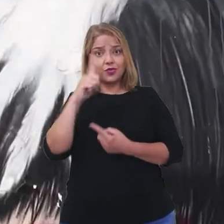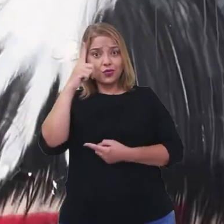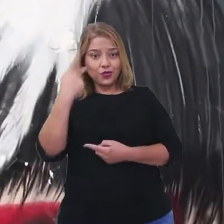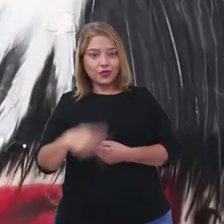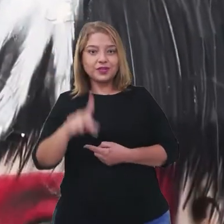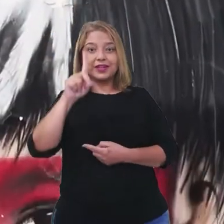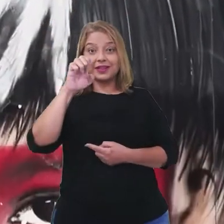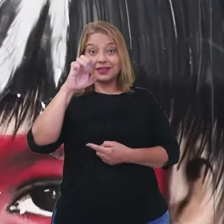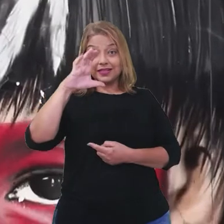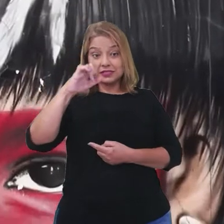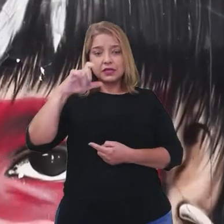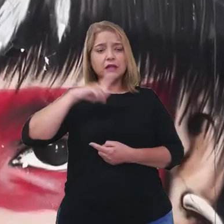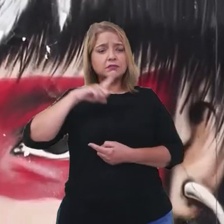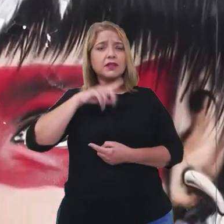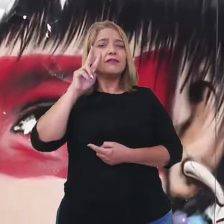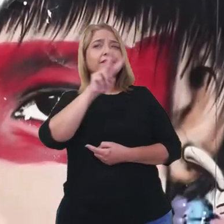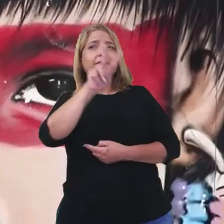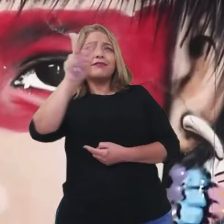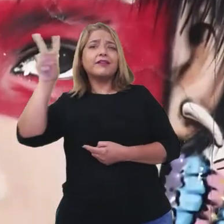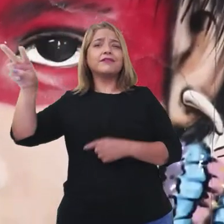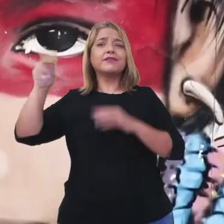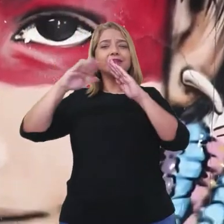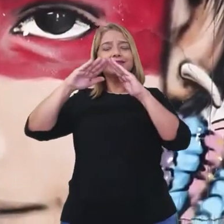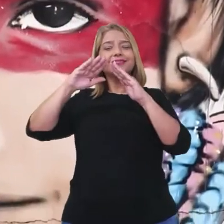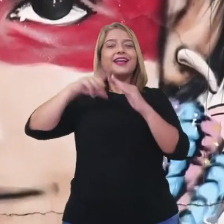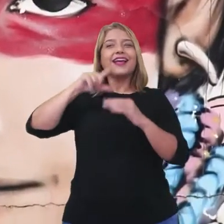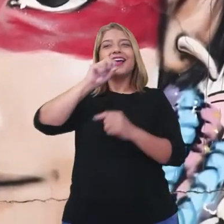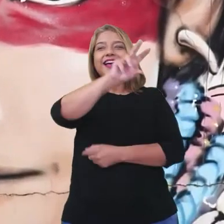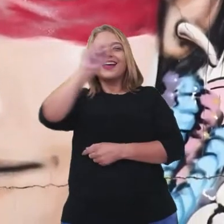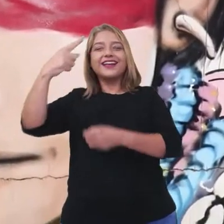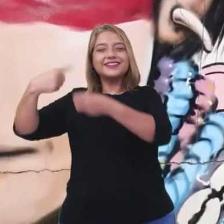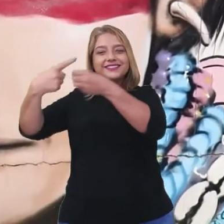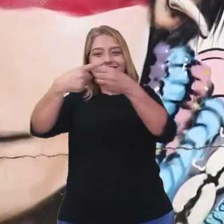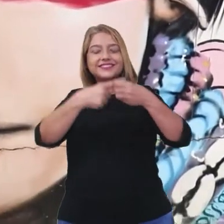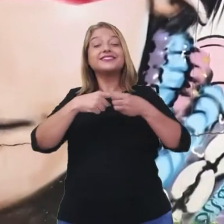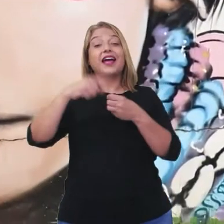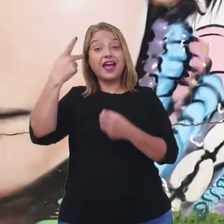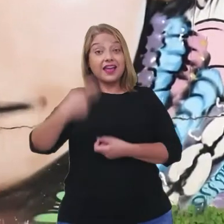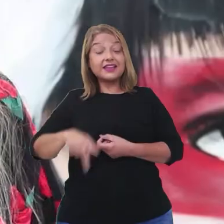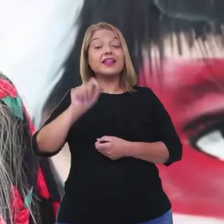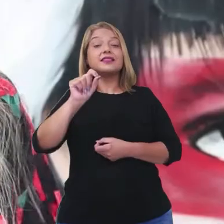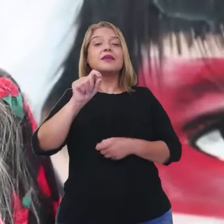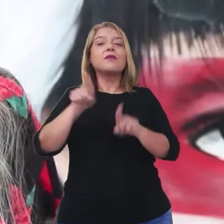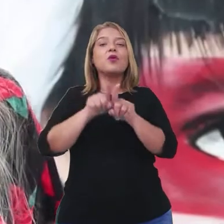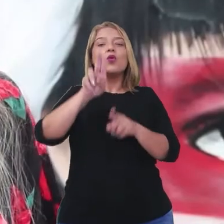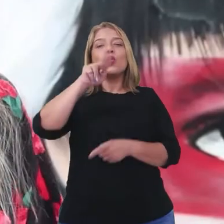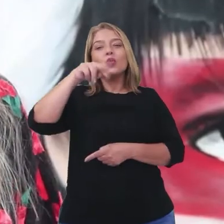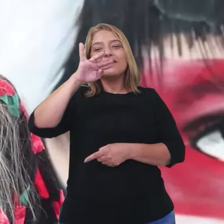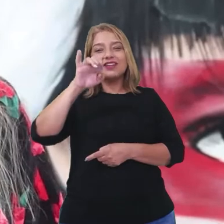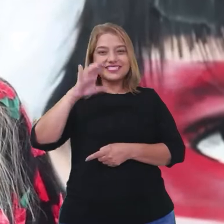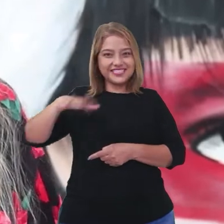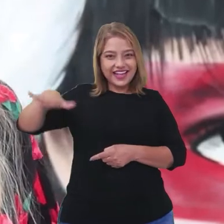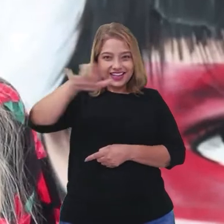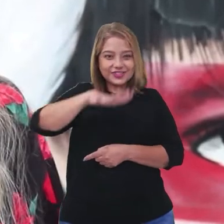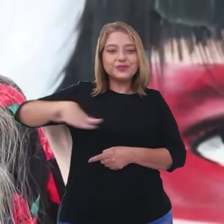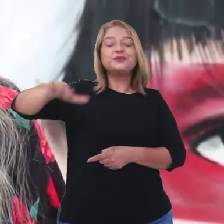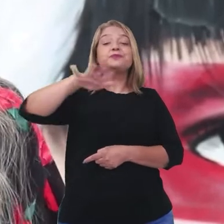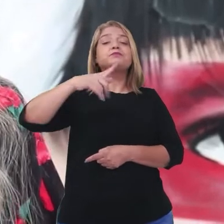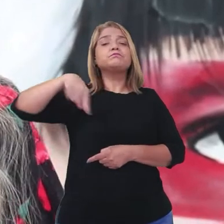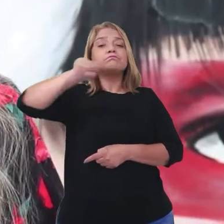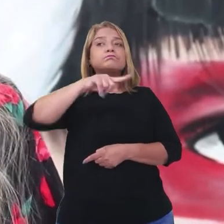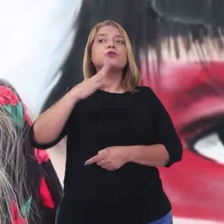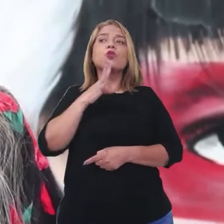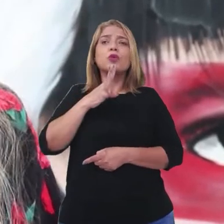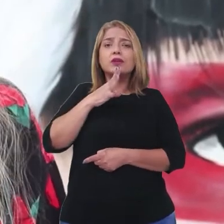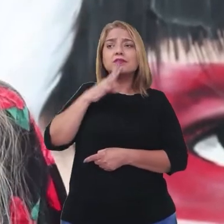espalhadas pela cidade como essa aqui, que está no setor universitário. Além de saber um pouco da história dele, a gente também vai entender o que ele está